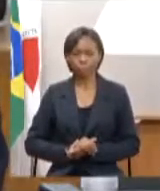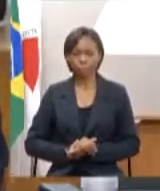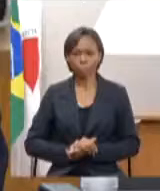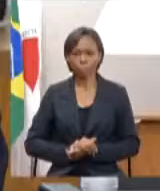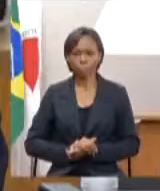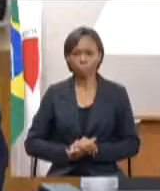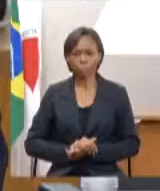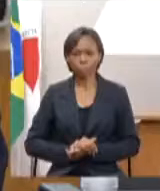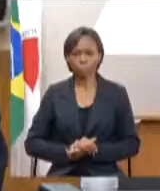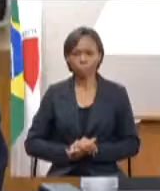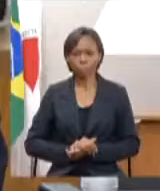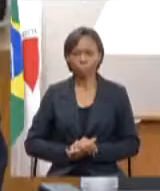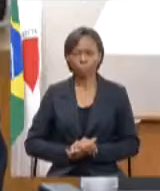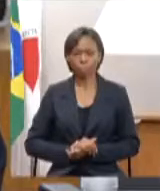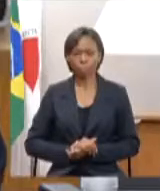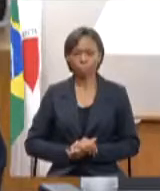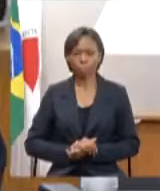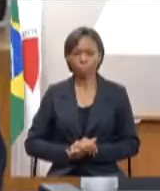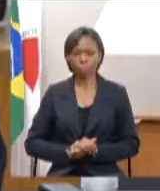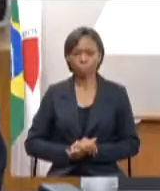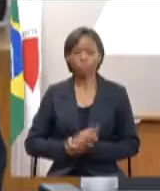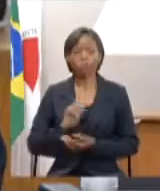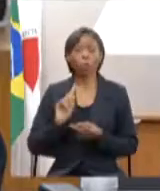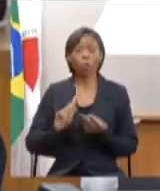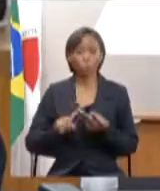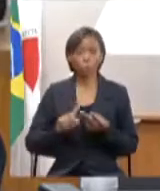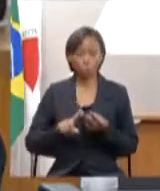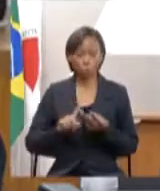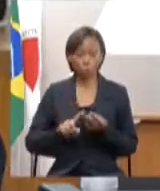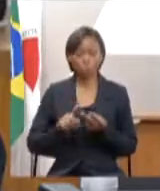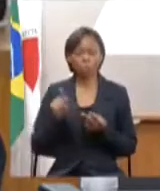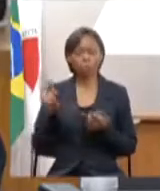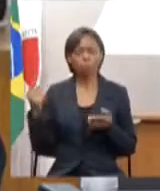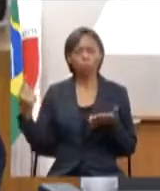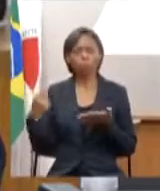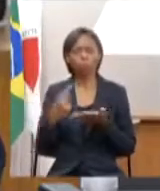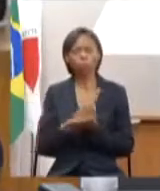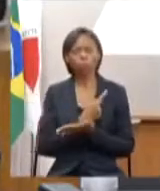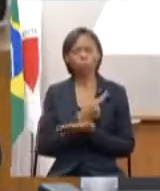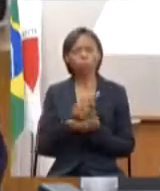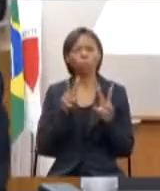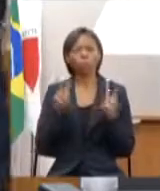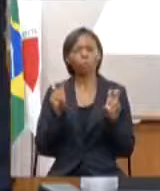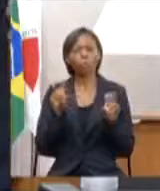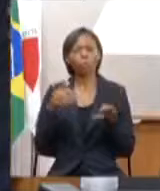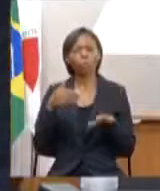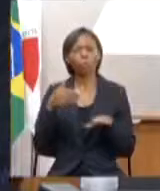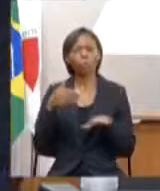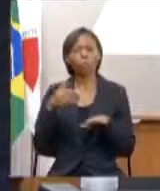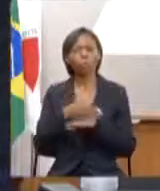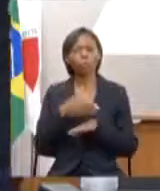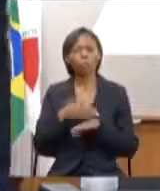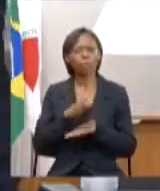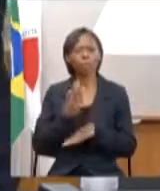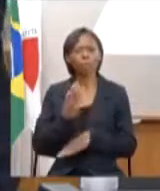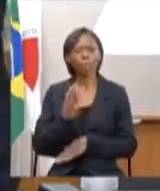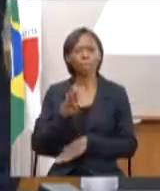vou responder aqui uma questão o senhor perguntou sobre participação do BNDES